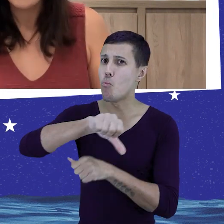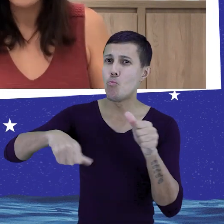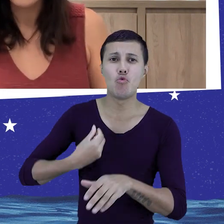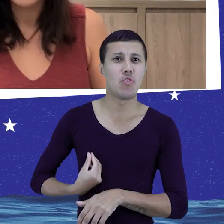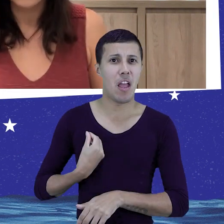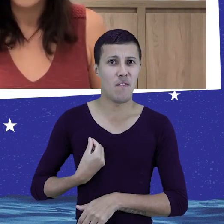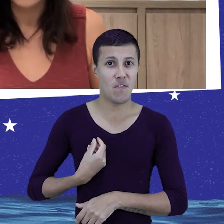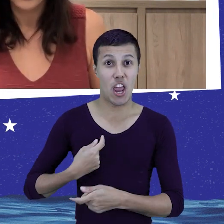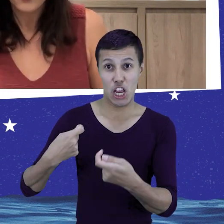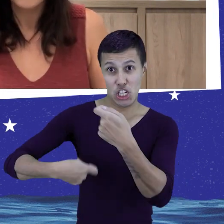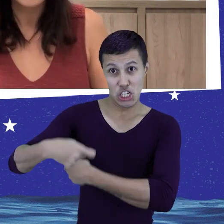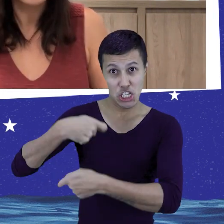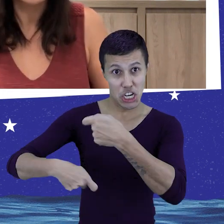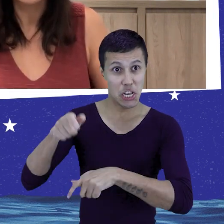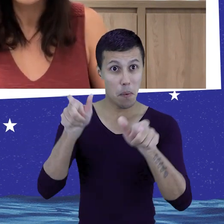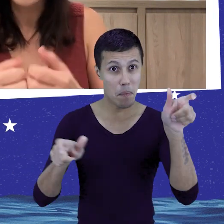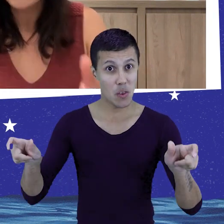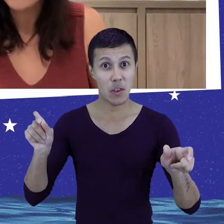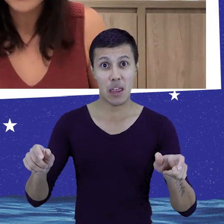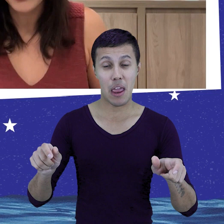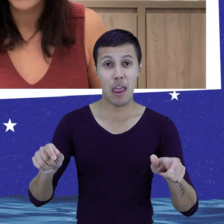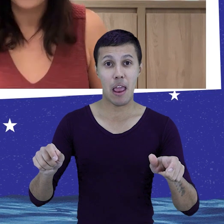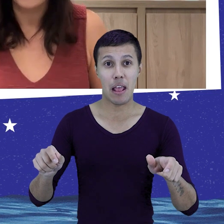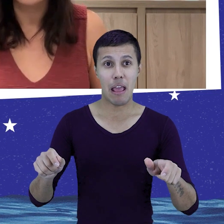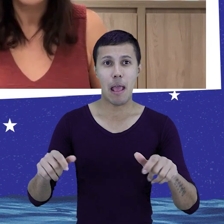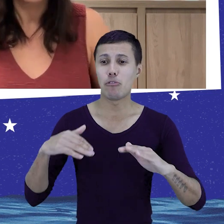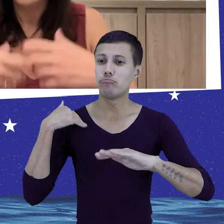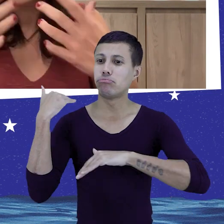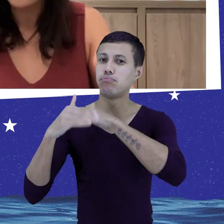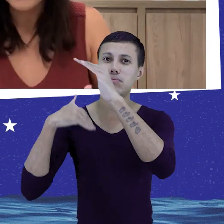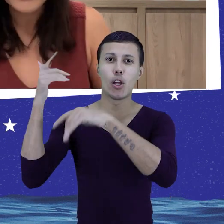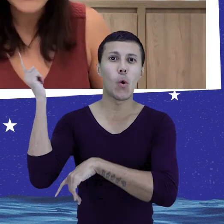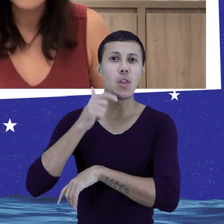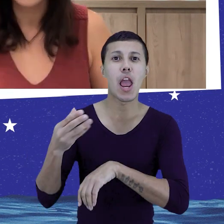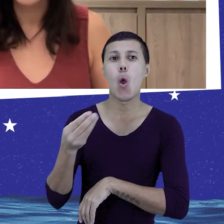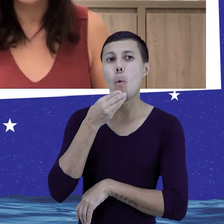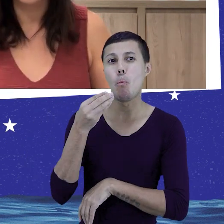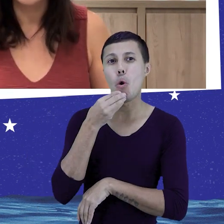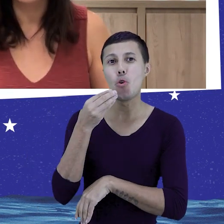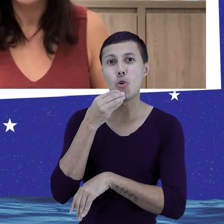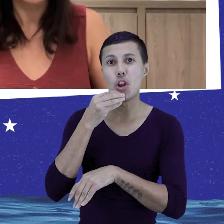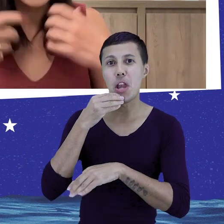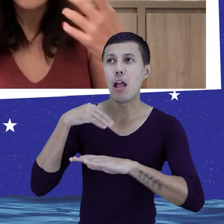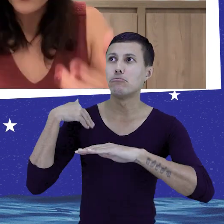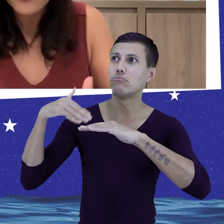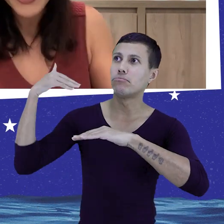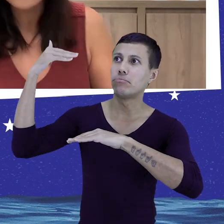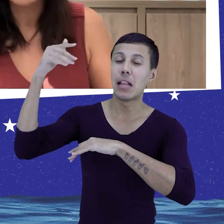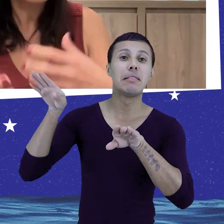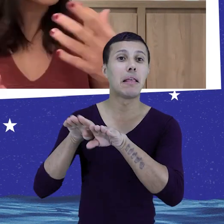boa gestão de pessoas faz com que as pessoas cresçam no ambiente de trabalho, encontrem oportunidades de crescimento, de